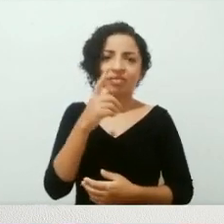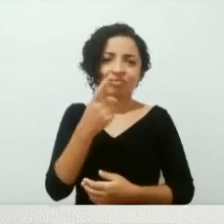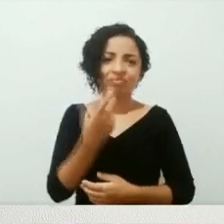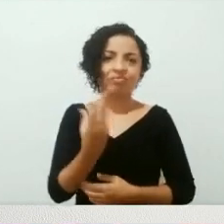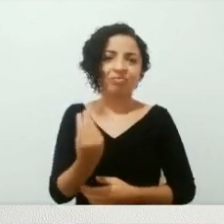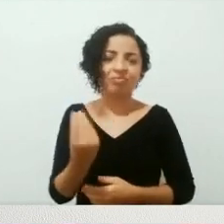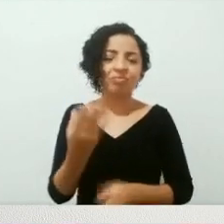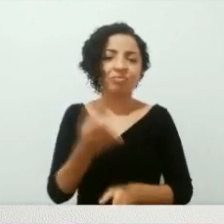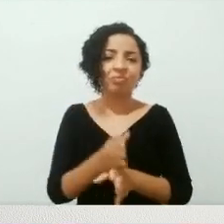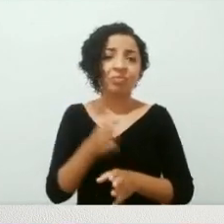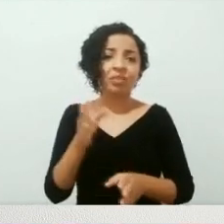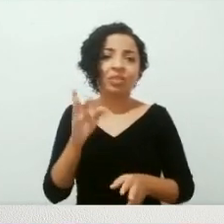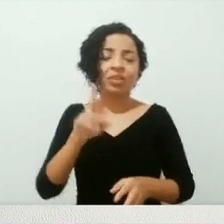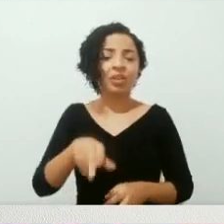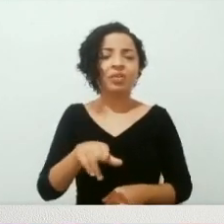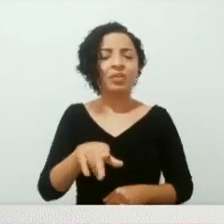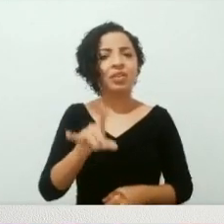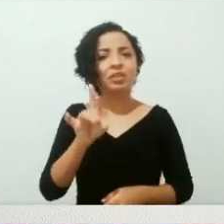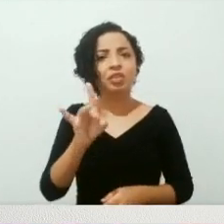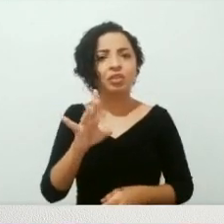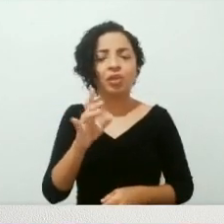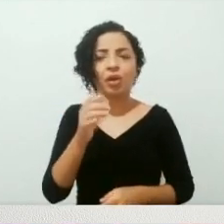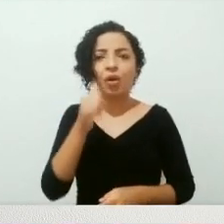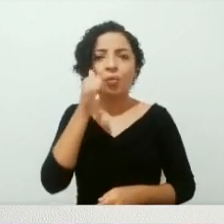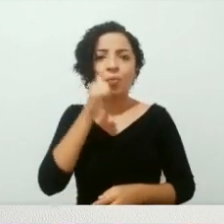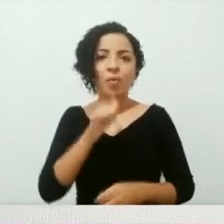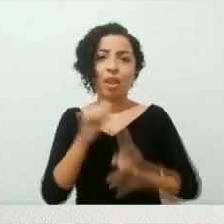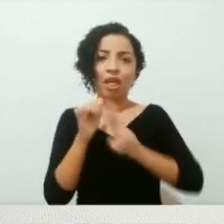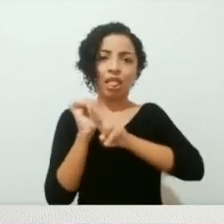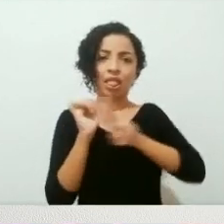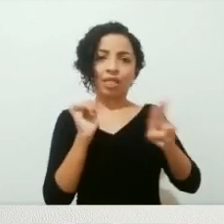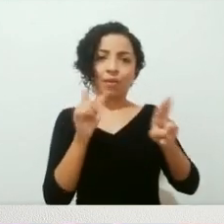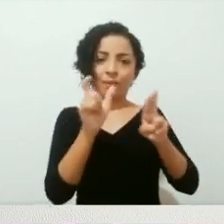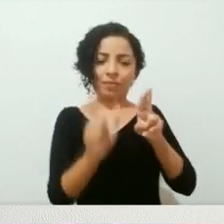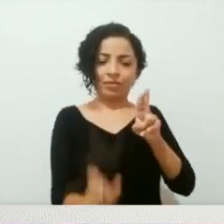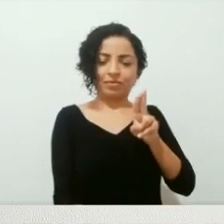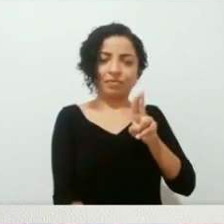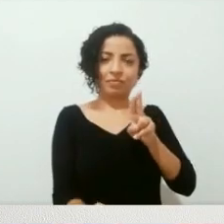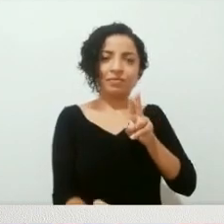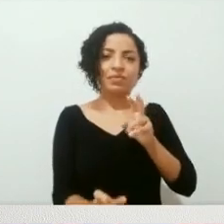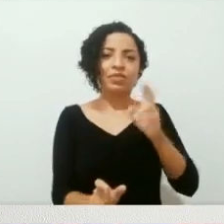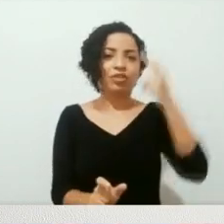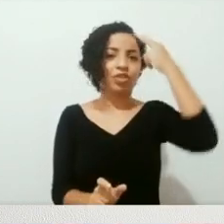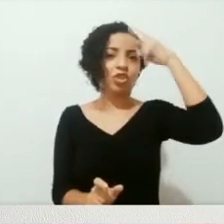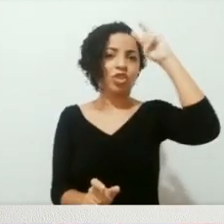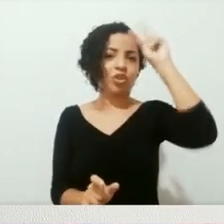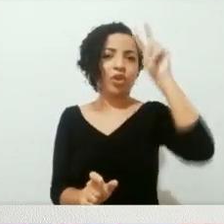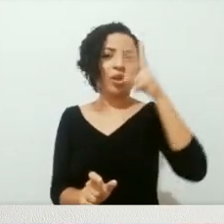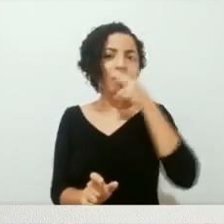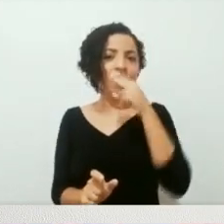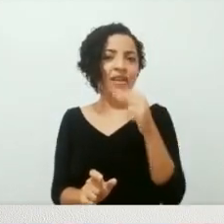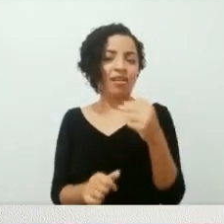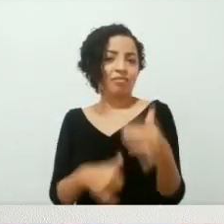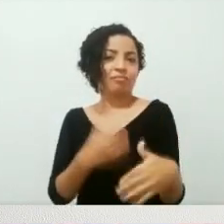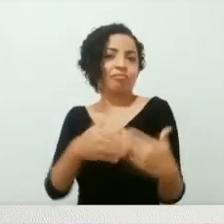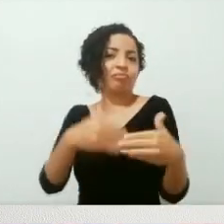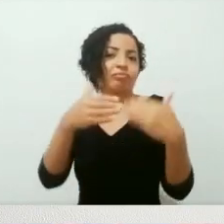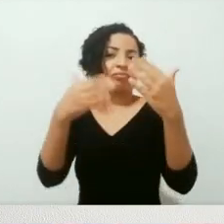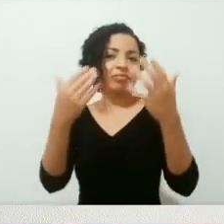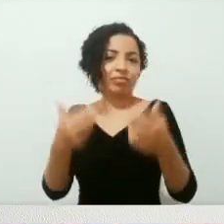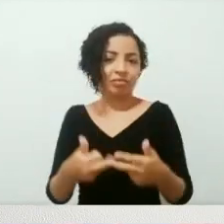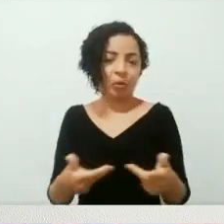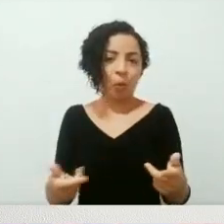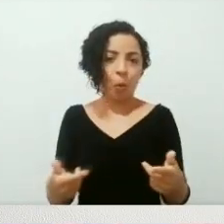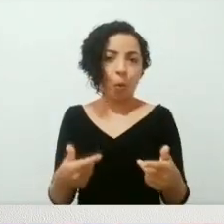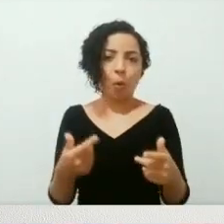não é só pelo simples fato da esperança ter um nome exótico, que a história vai naturalmente se desenvolver.